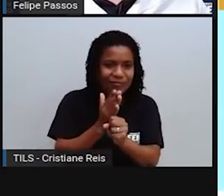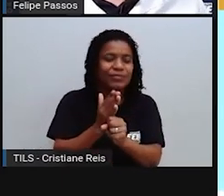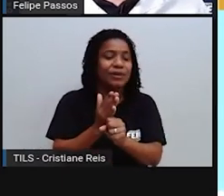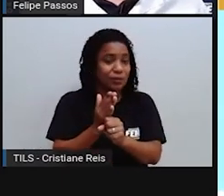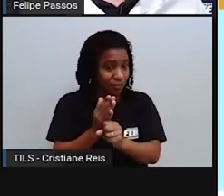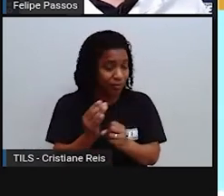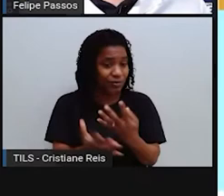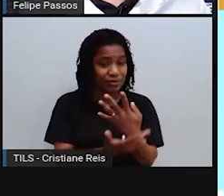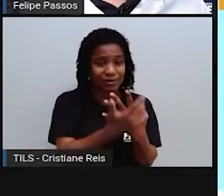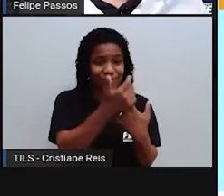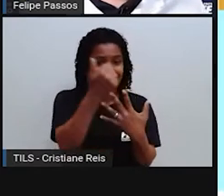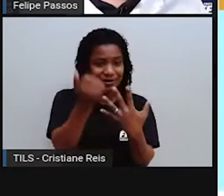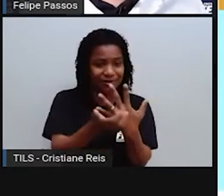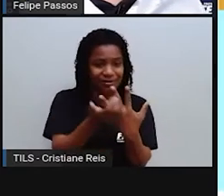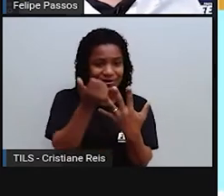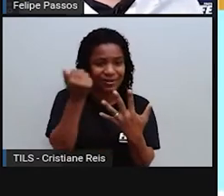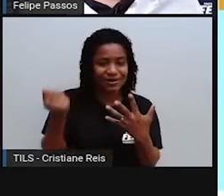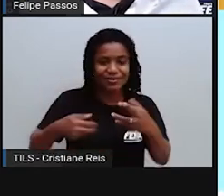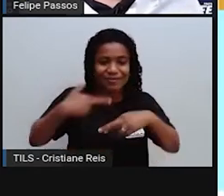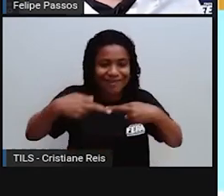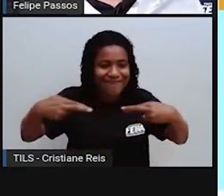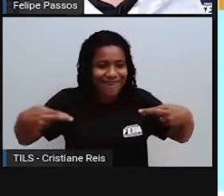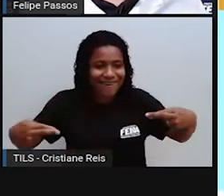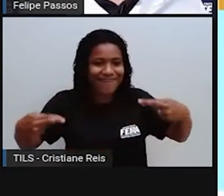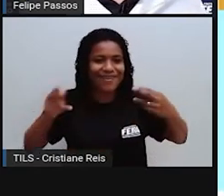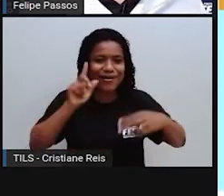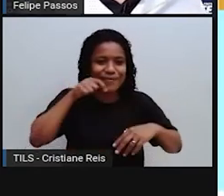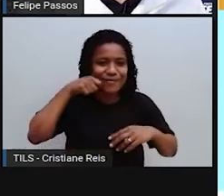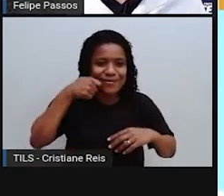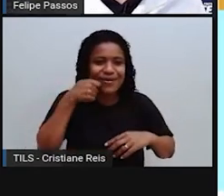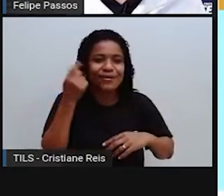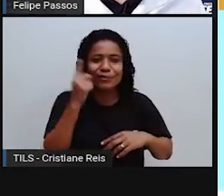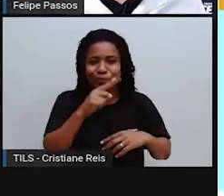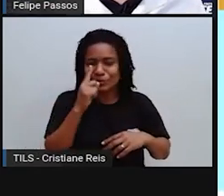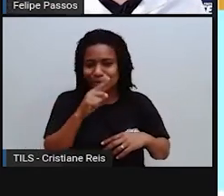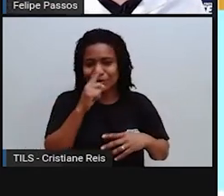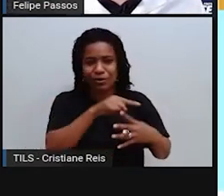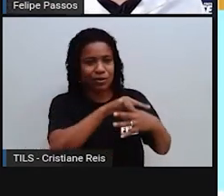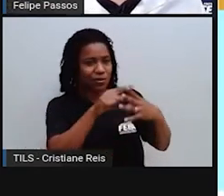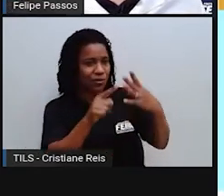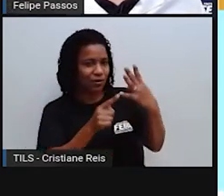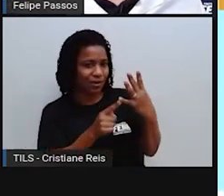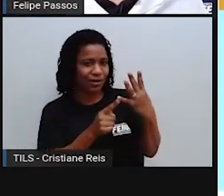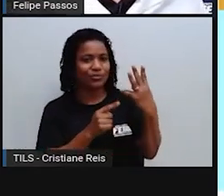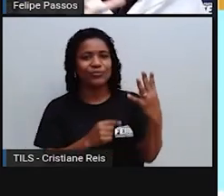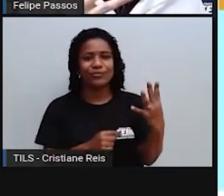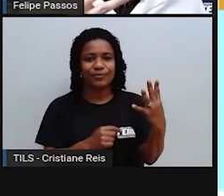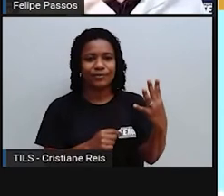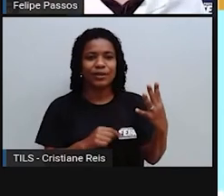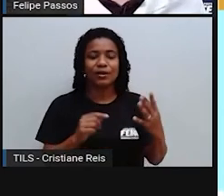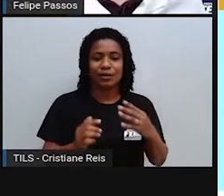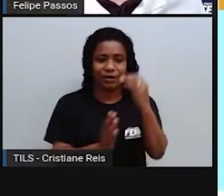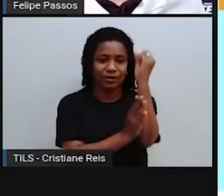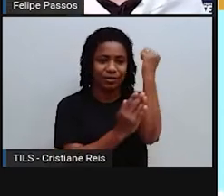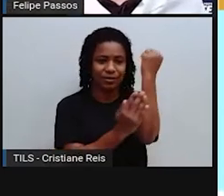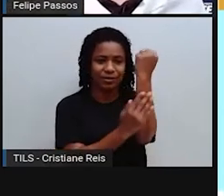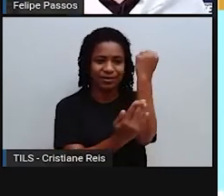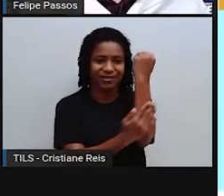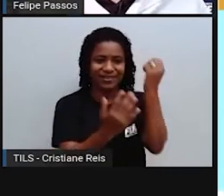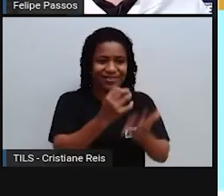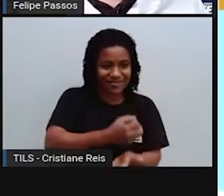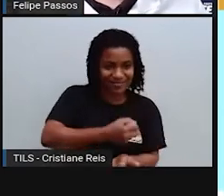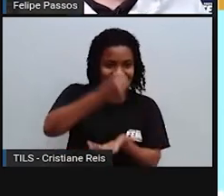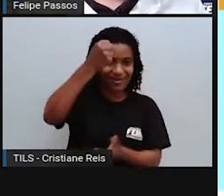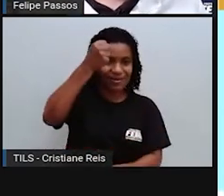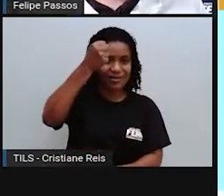trigo, que está presente no pão, no macarrão, nos biscoitos. Olha, eu falei quatro plantas. Deixa eu ver o que mais. Aimpim, cinco. Se